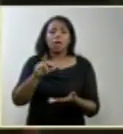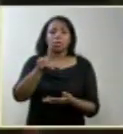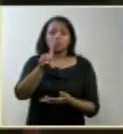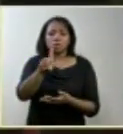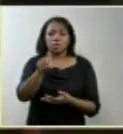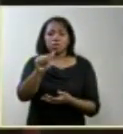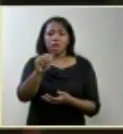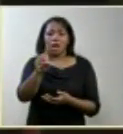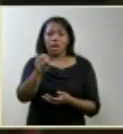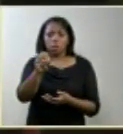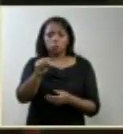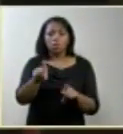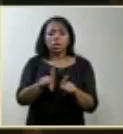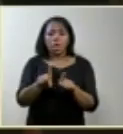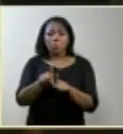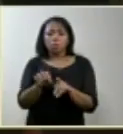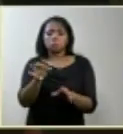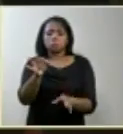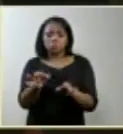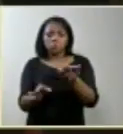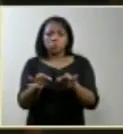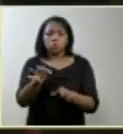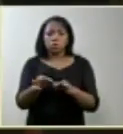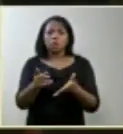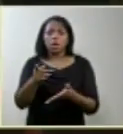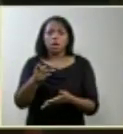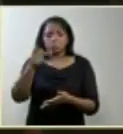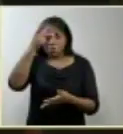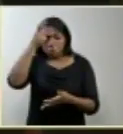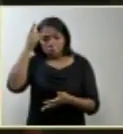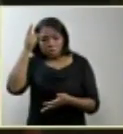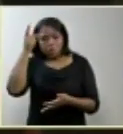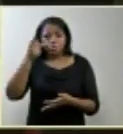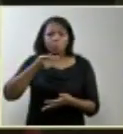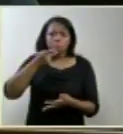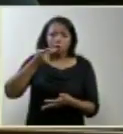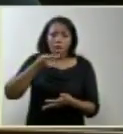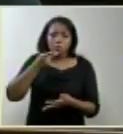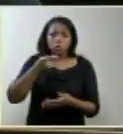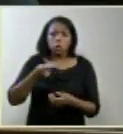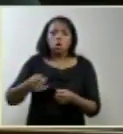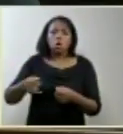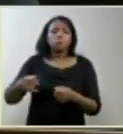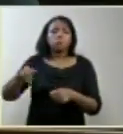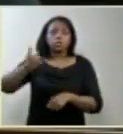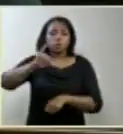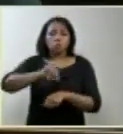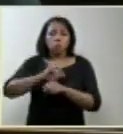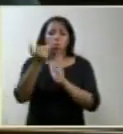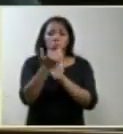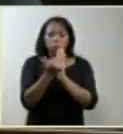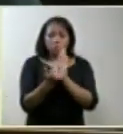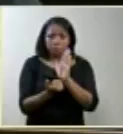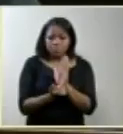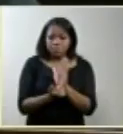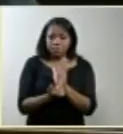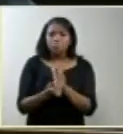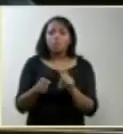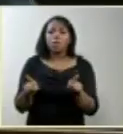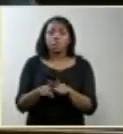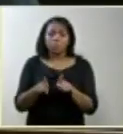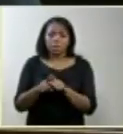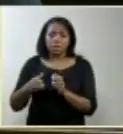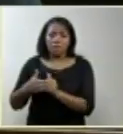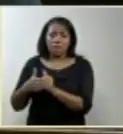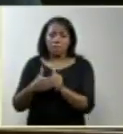julgadores que se debruçarão sobre a matéria e os memoriais encaminhados e eu